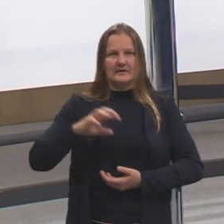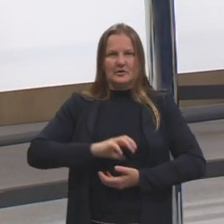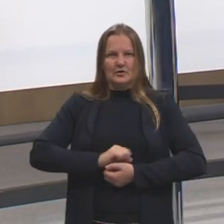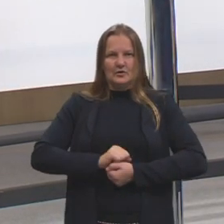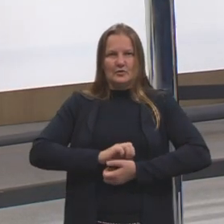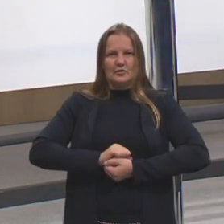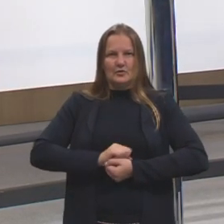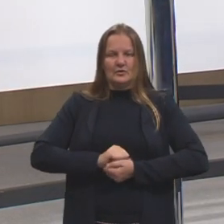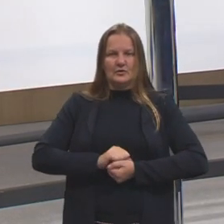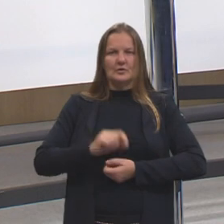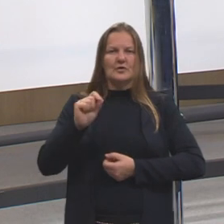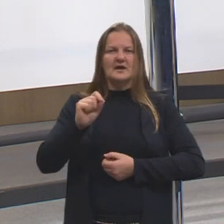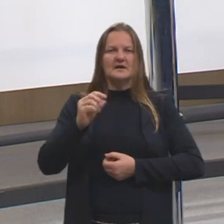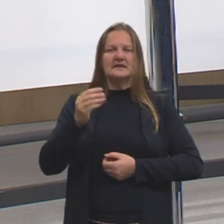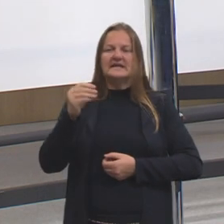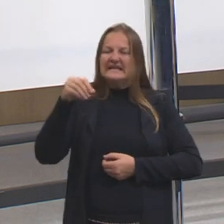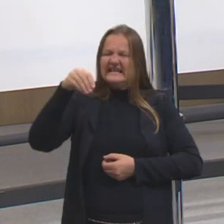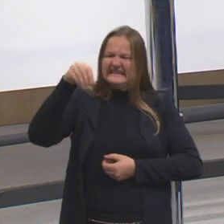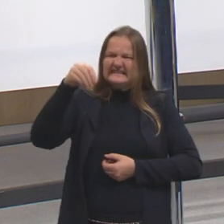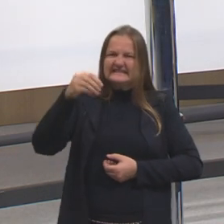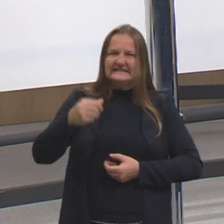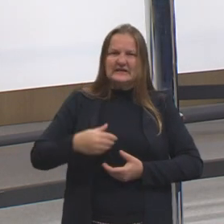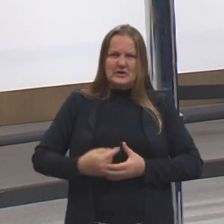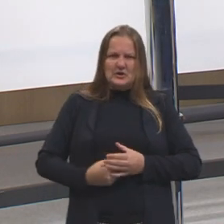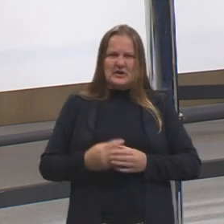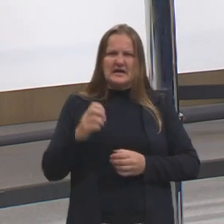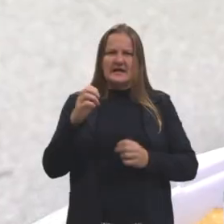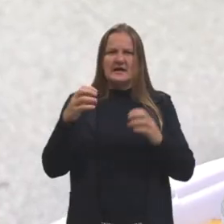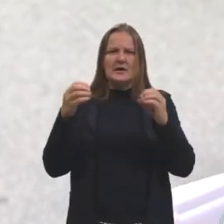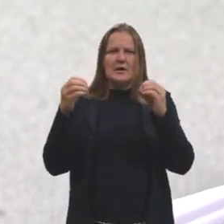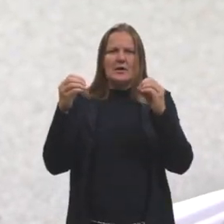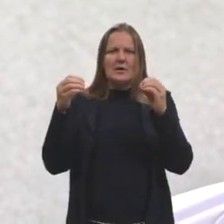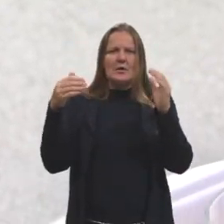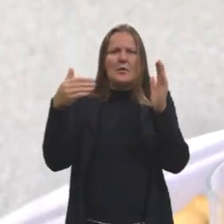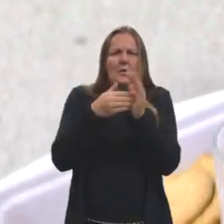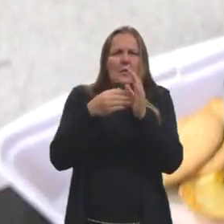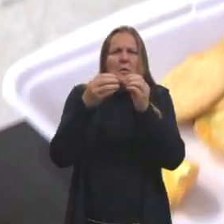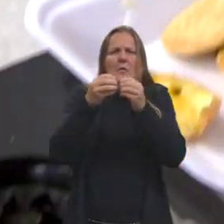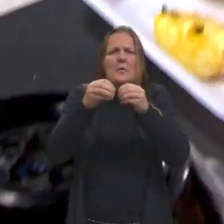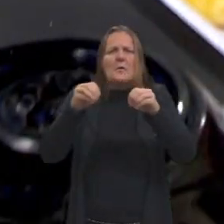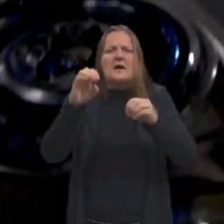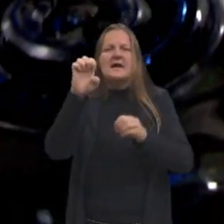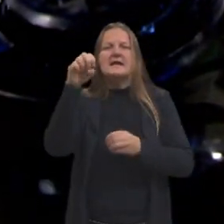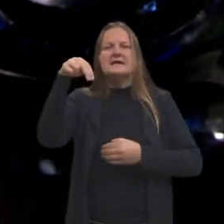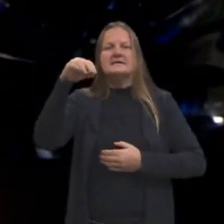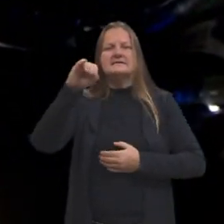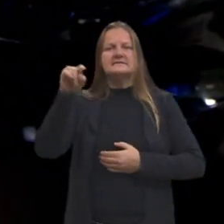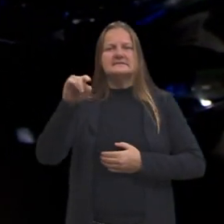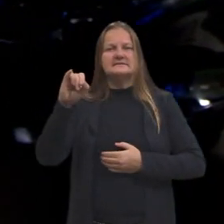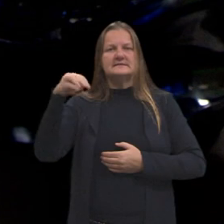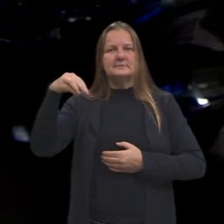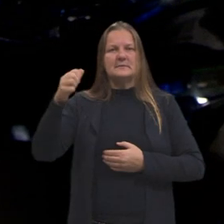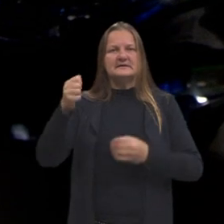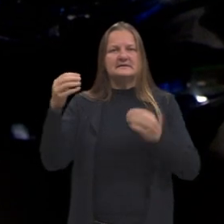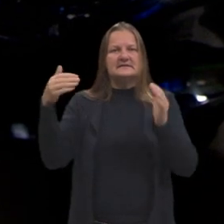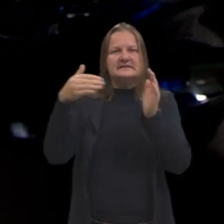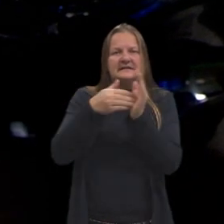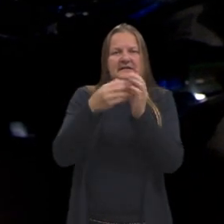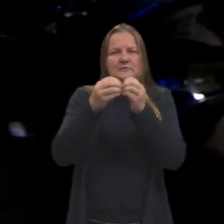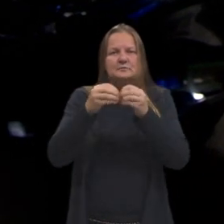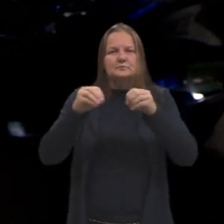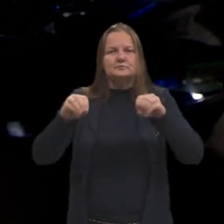adicionado o suco gástrico, né? Que são enzimas para digerir aí as substâncias. Na boca,